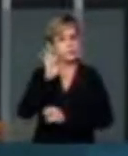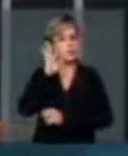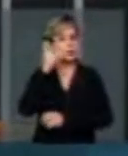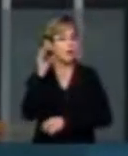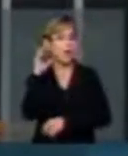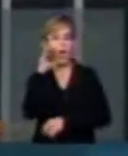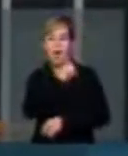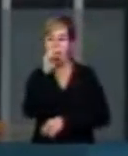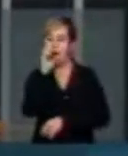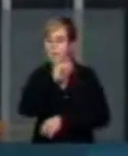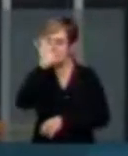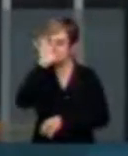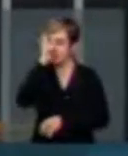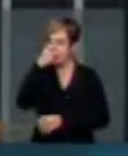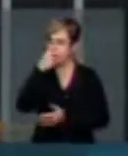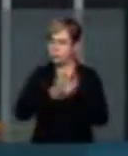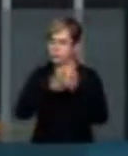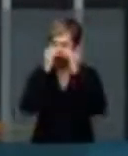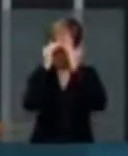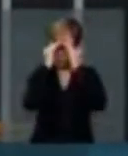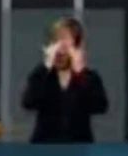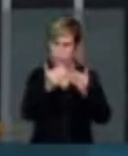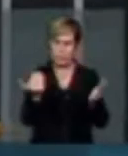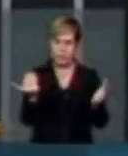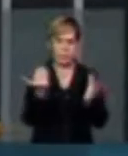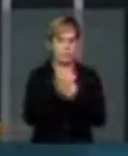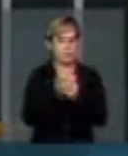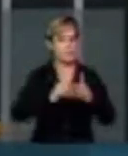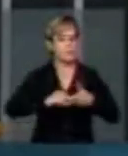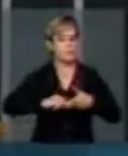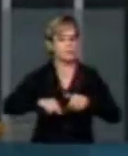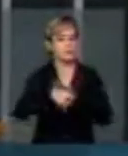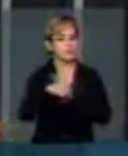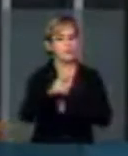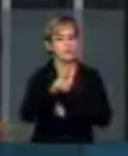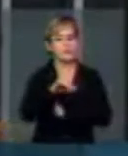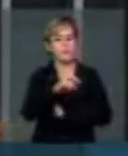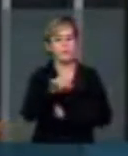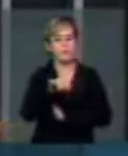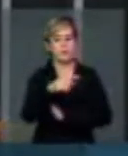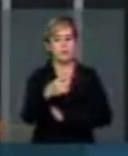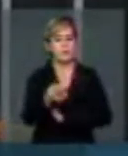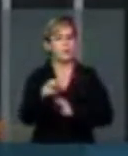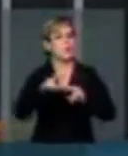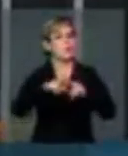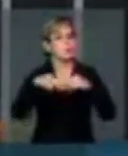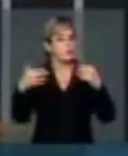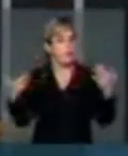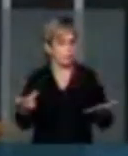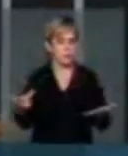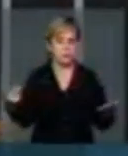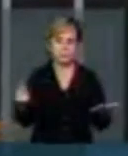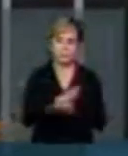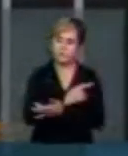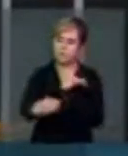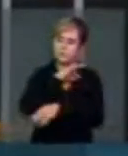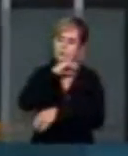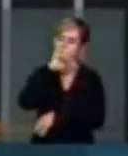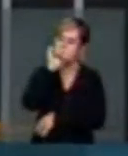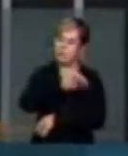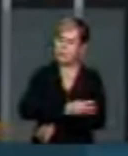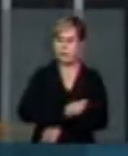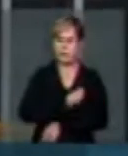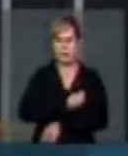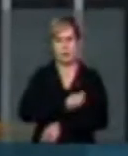cumprimento da decisão de antecipar a ação de tutela pela União. Posto isto, e diante da dramática situação vivida pelos